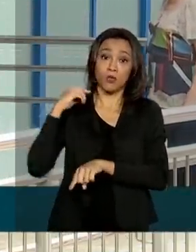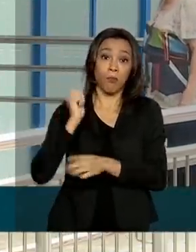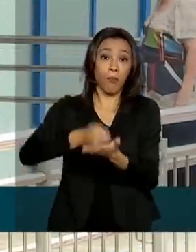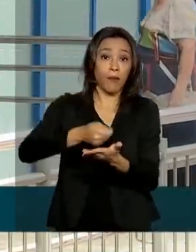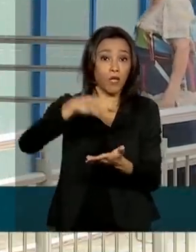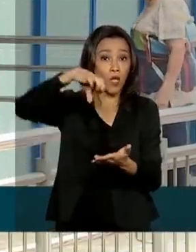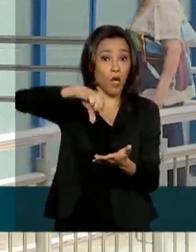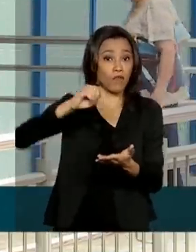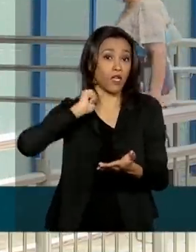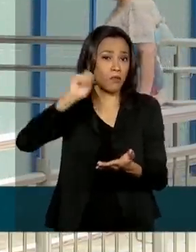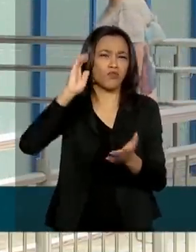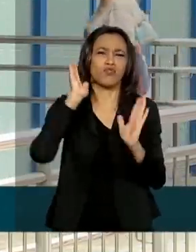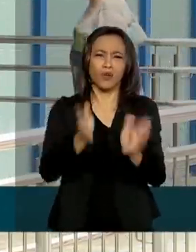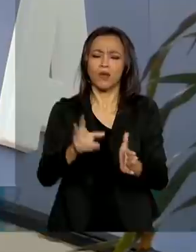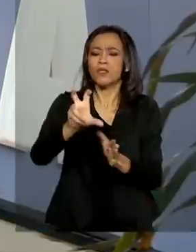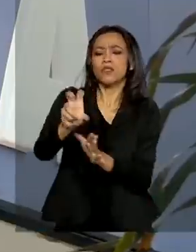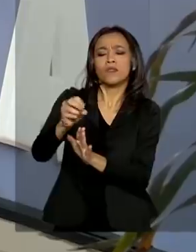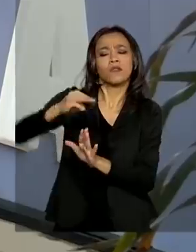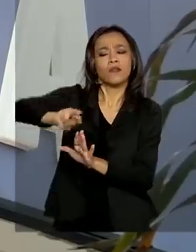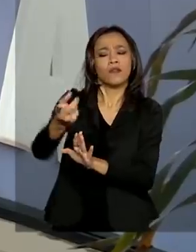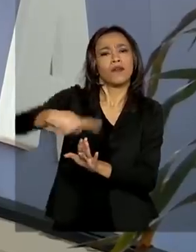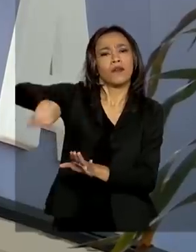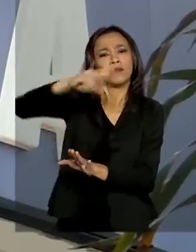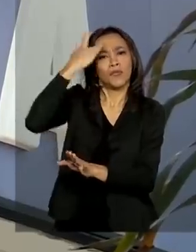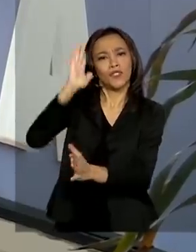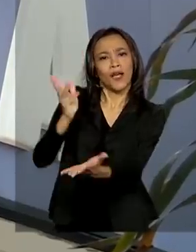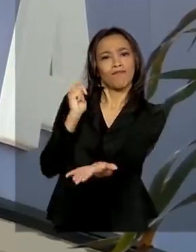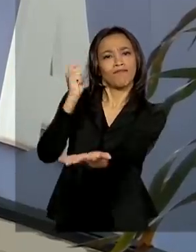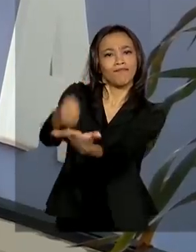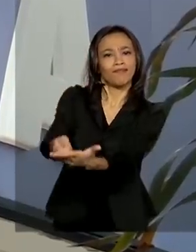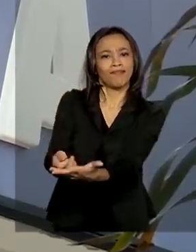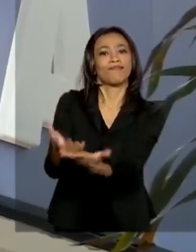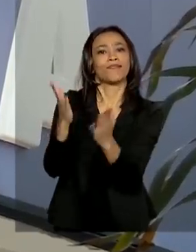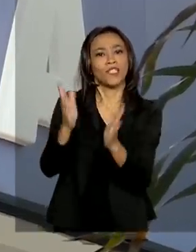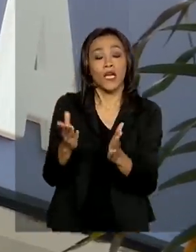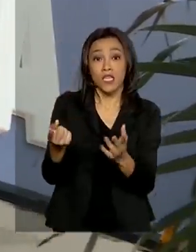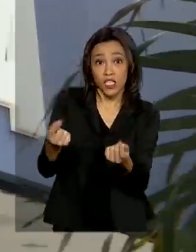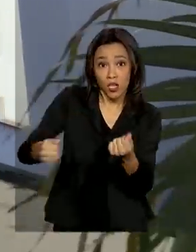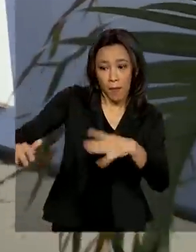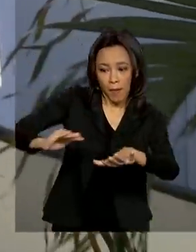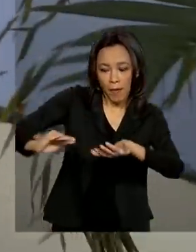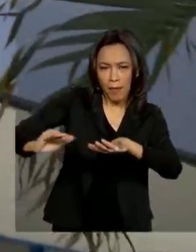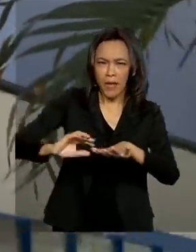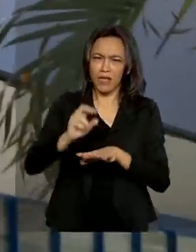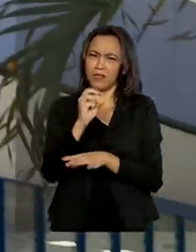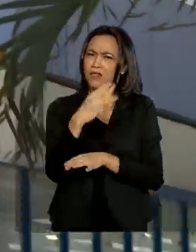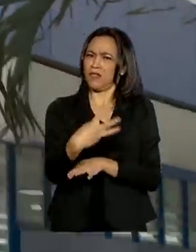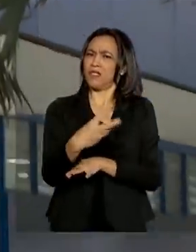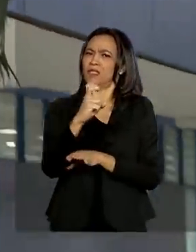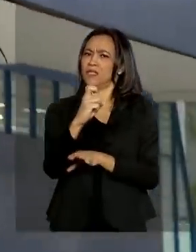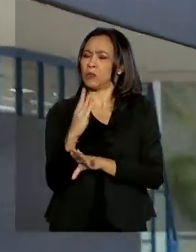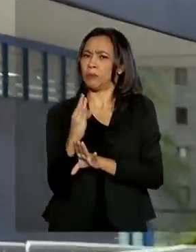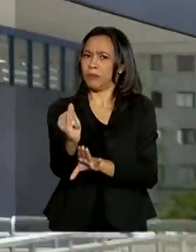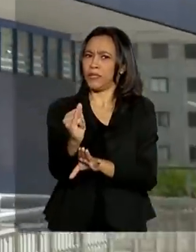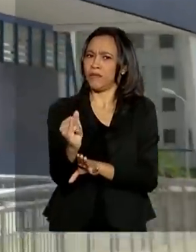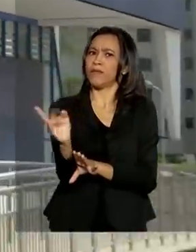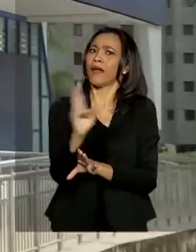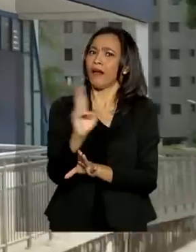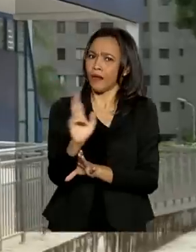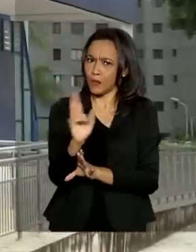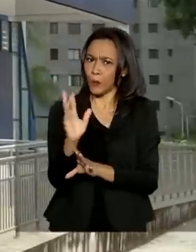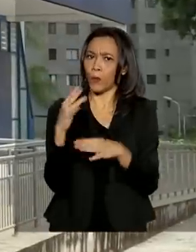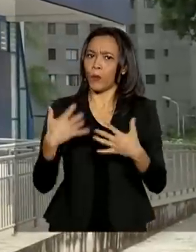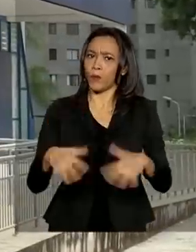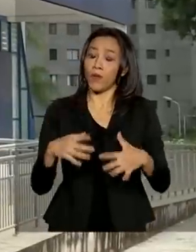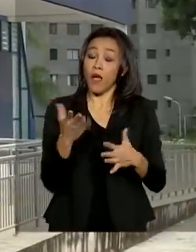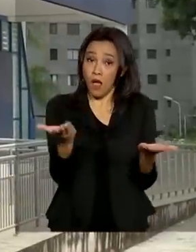de brasileiros já receberam o auxílio emergencial, uma operação que movimentou 35 bilhões de reais. Agora, o banco se